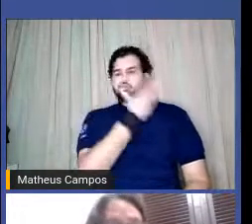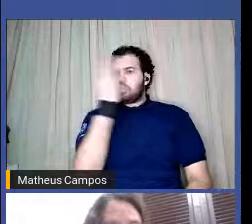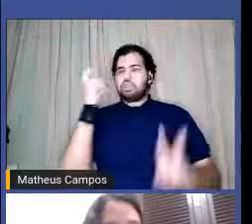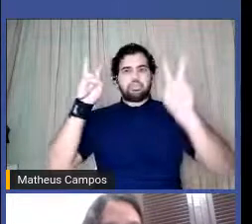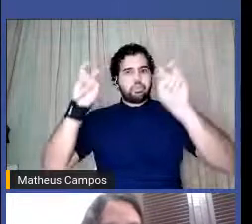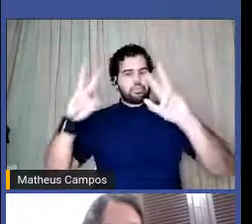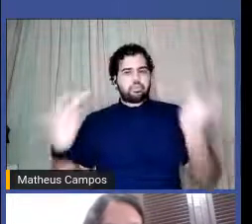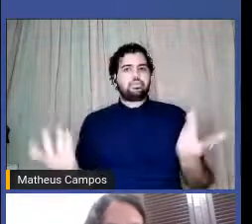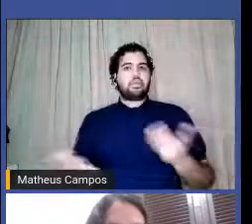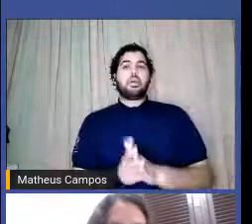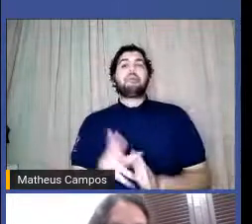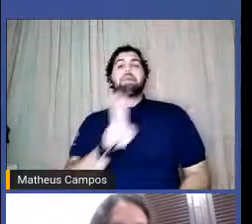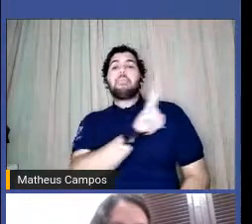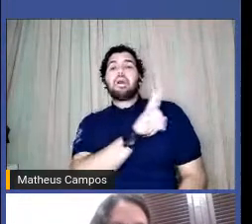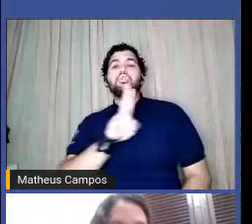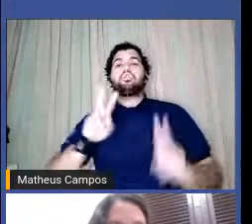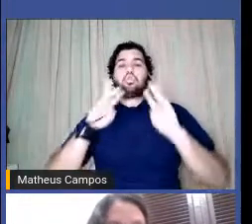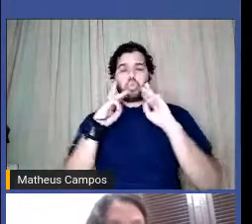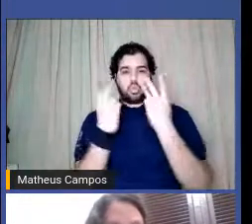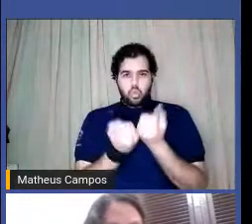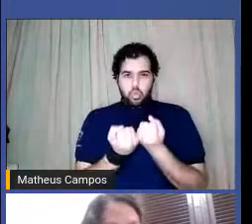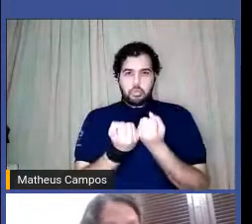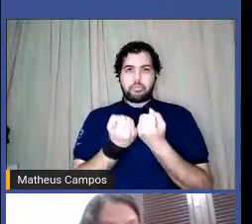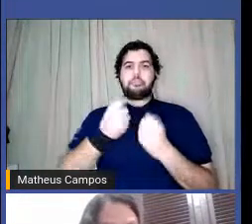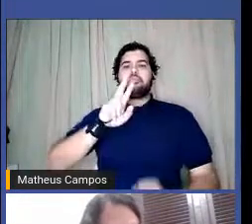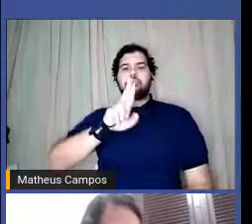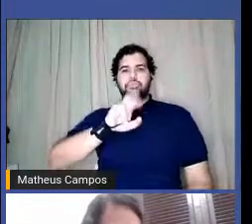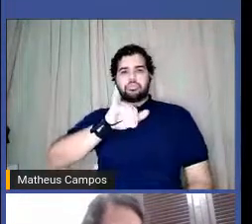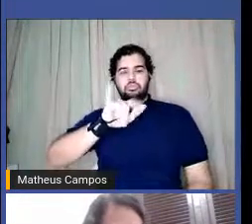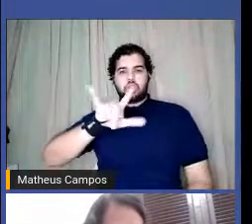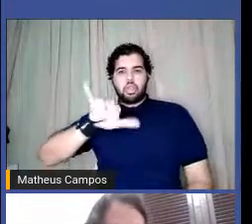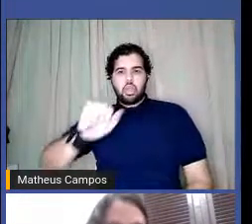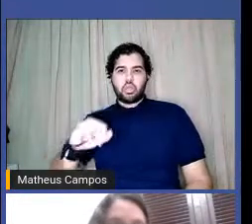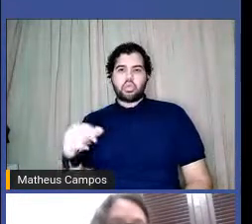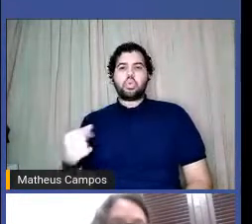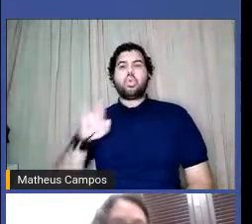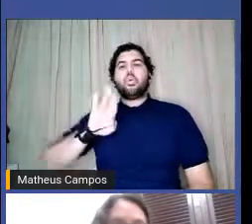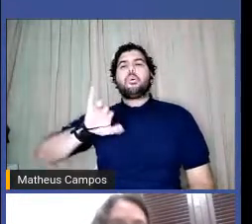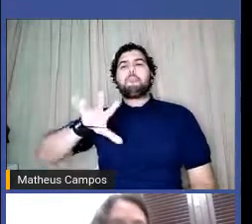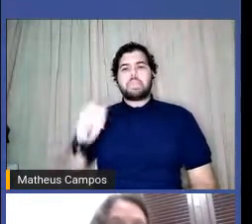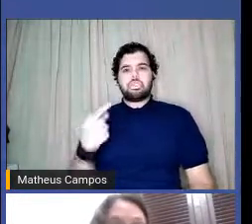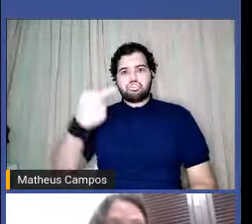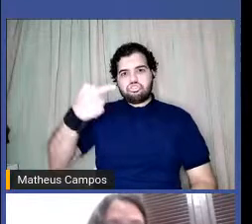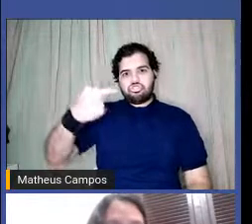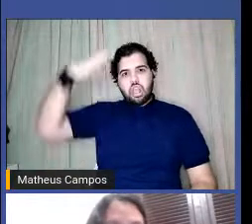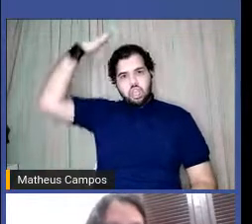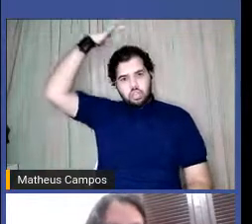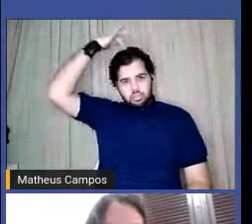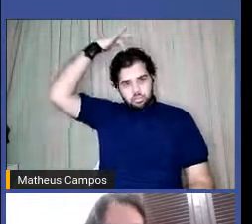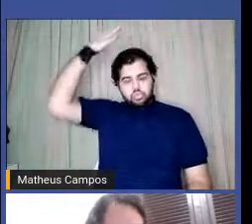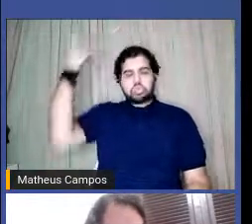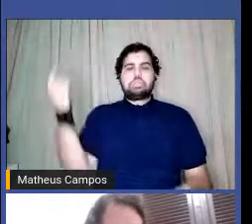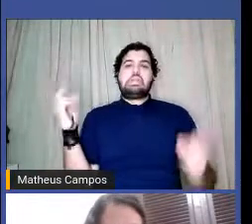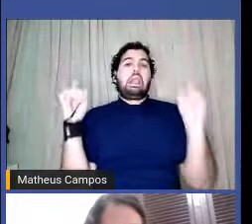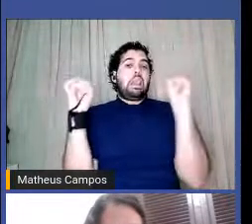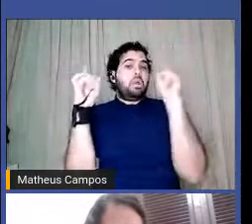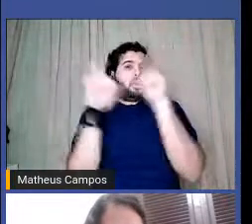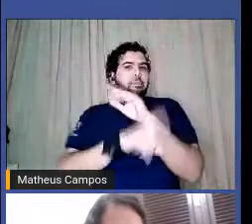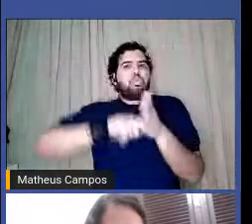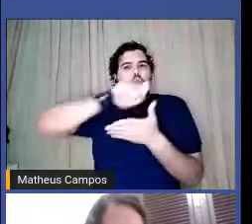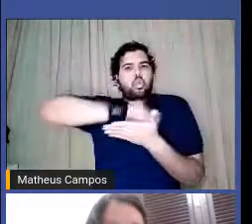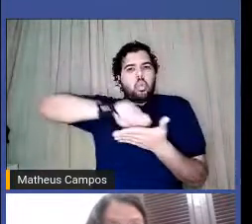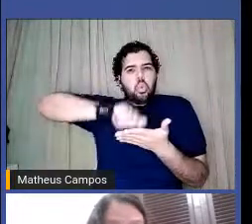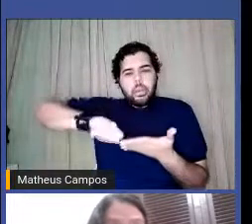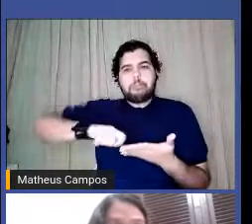Mas o nome da oficina era ressignificar um bicho de sete cabeças as dificuldades de uma escrita feita por